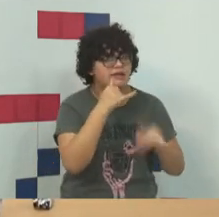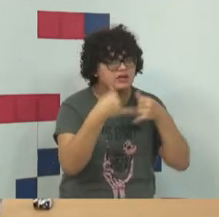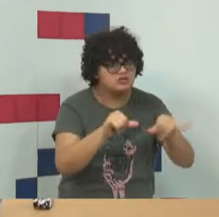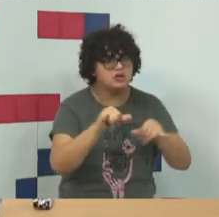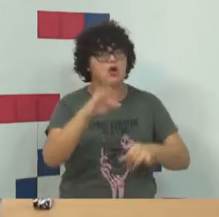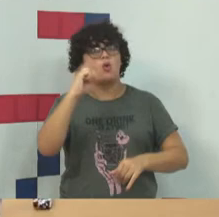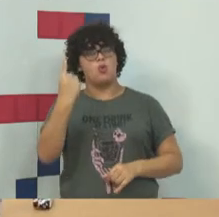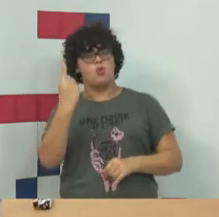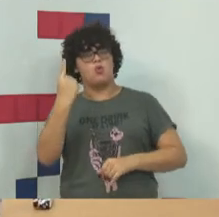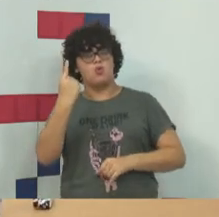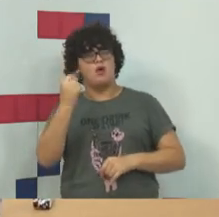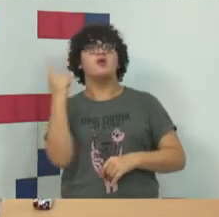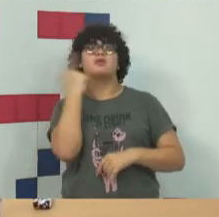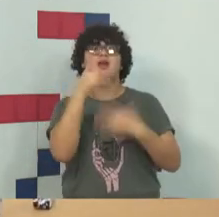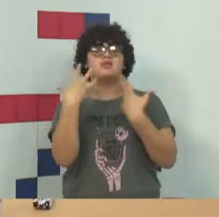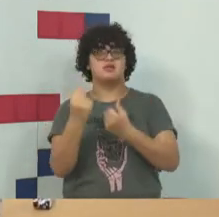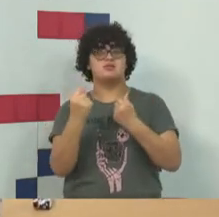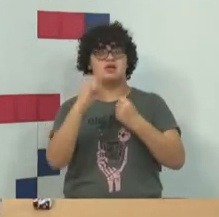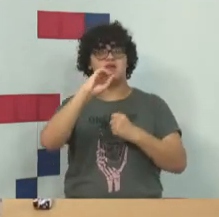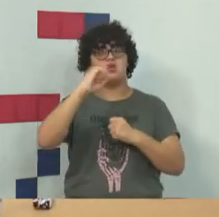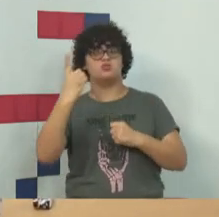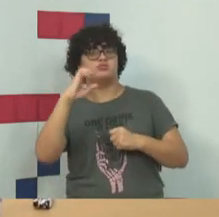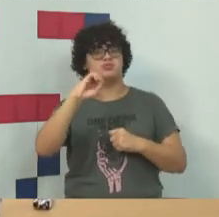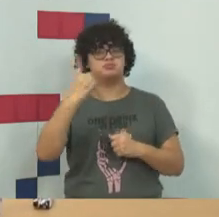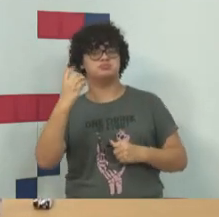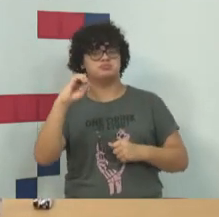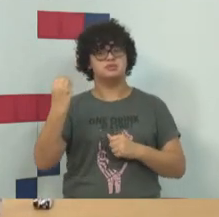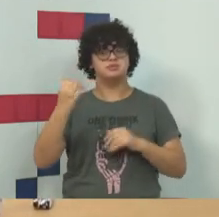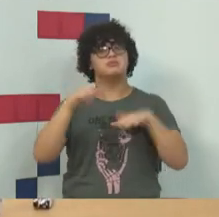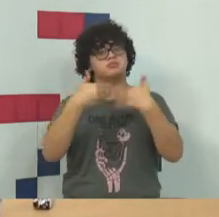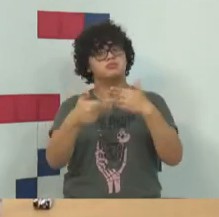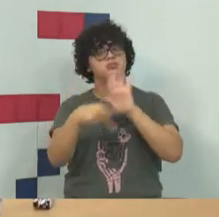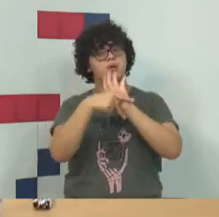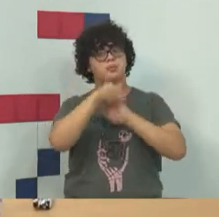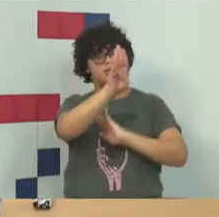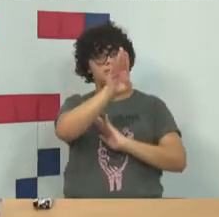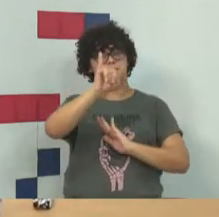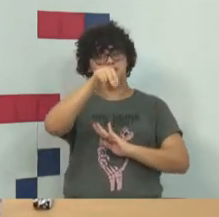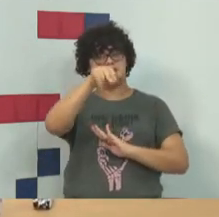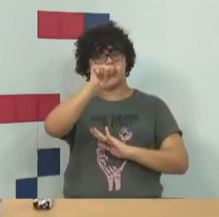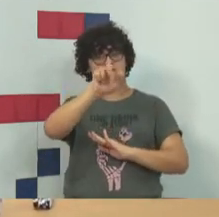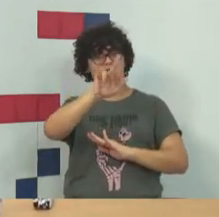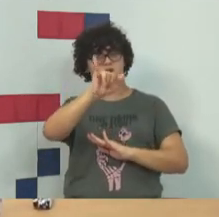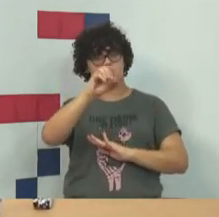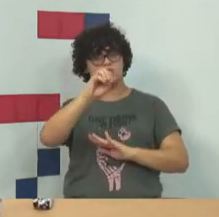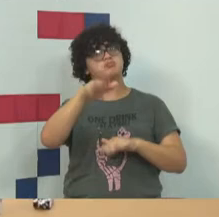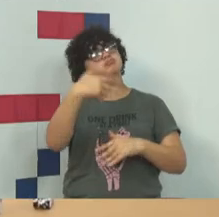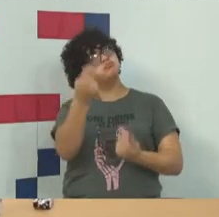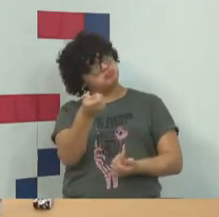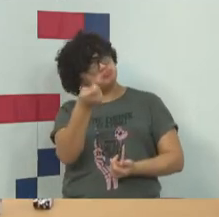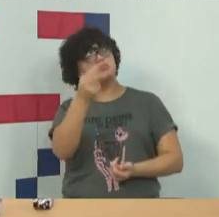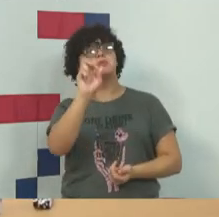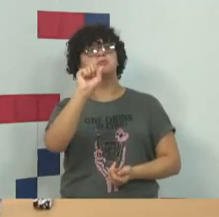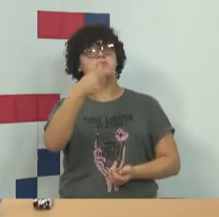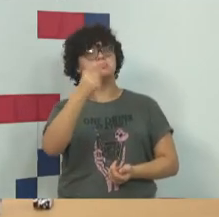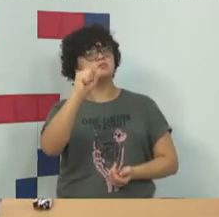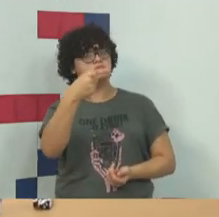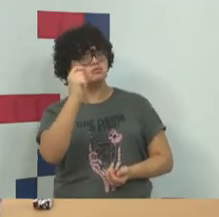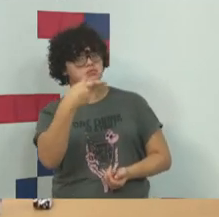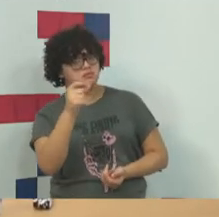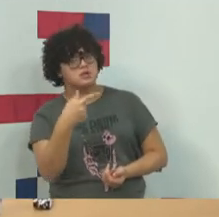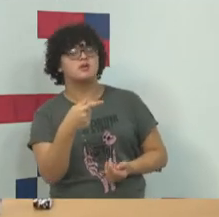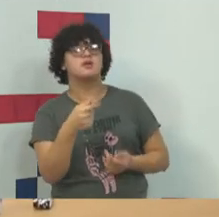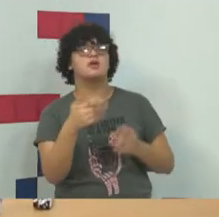um passa corrente elétrica. E todo o raciocínio de processamento de dados é feito em cima do dígito zero e do dígito um.